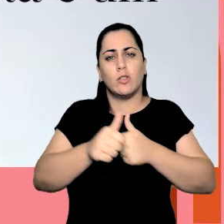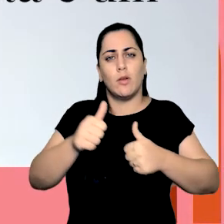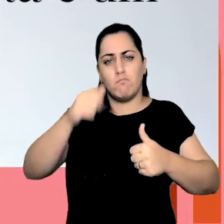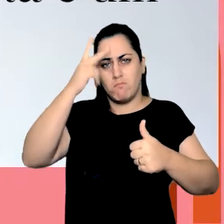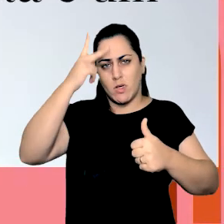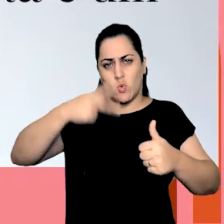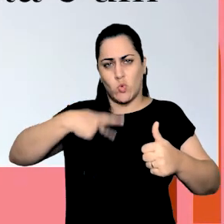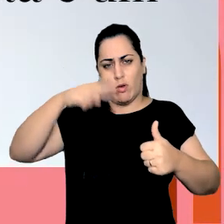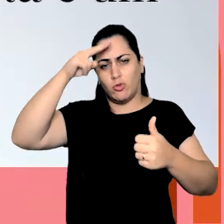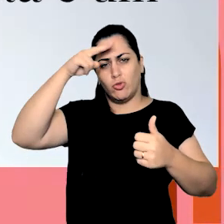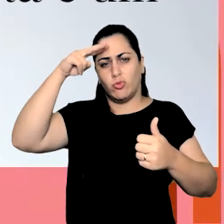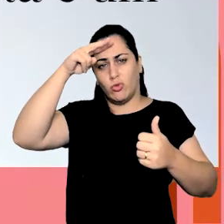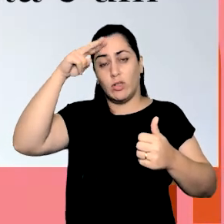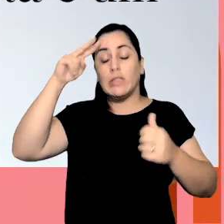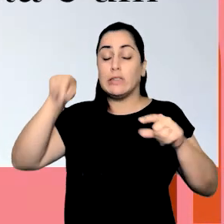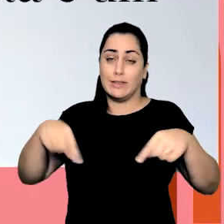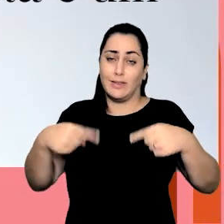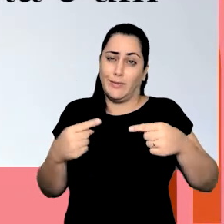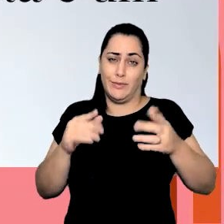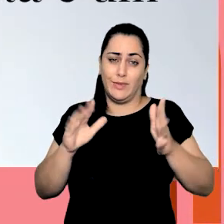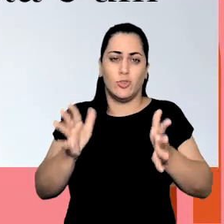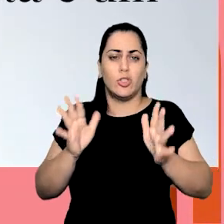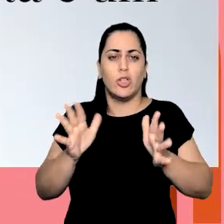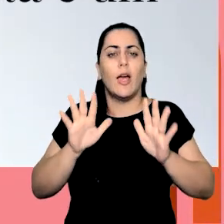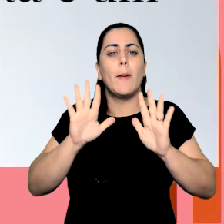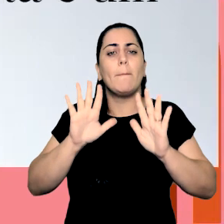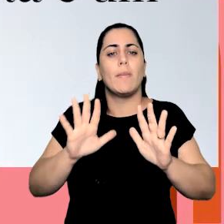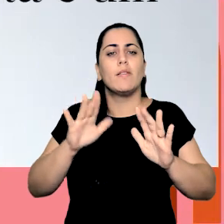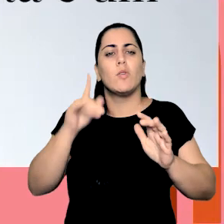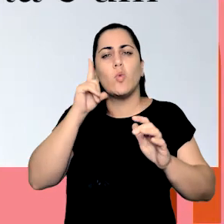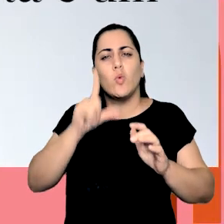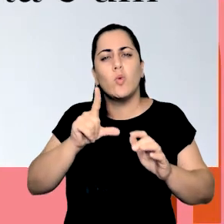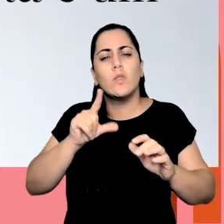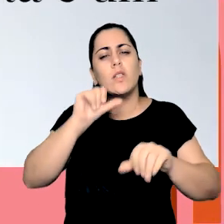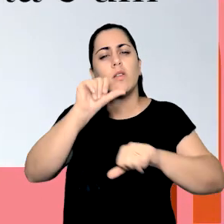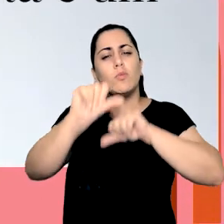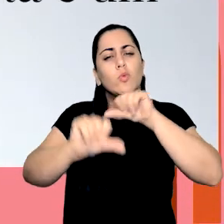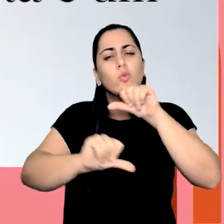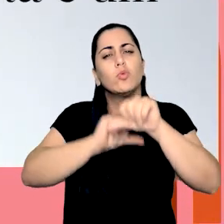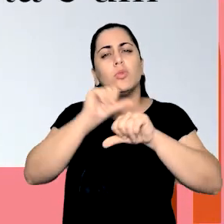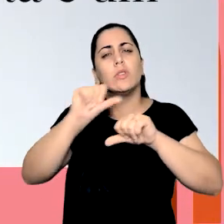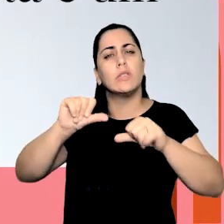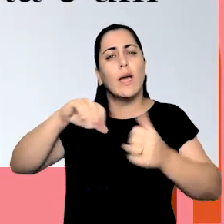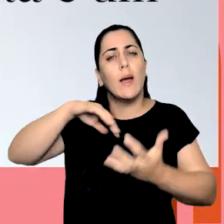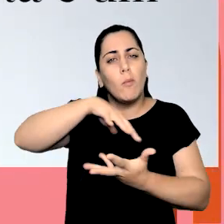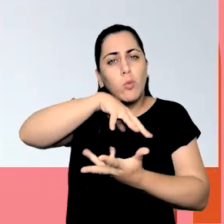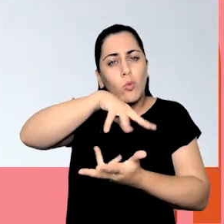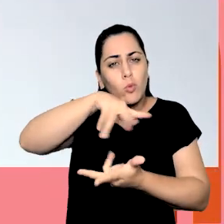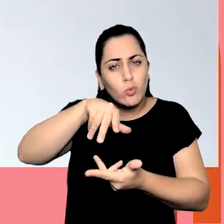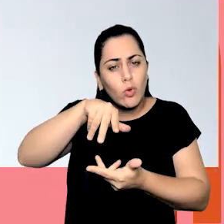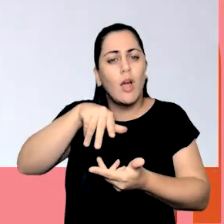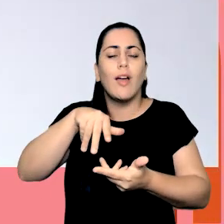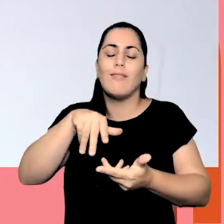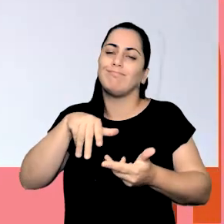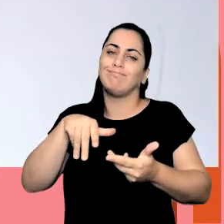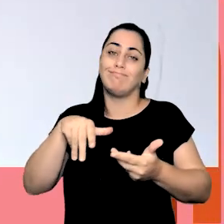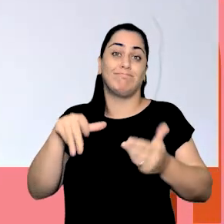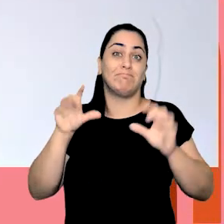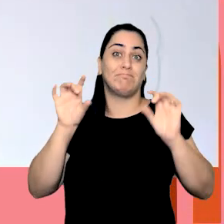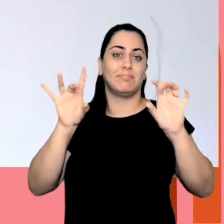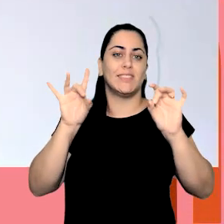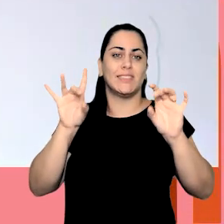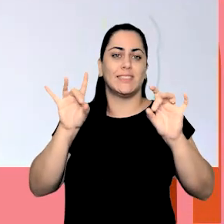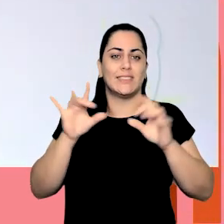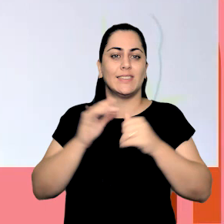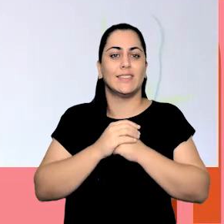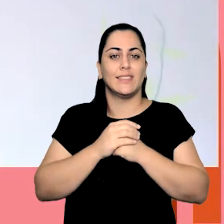história já é um grande desafio. Mas ser um agente transformador no planeta é um privilégio.